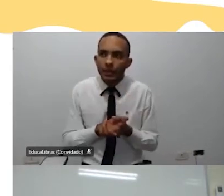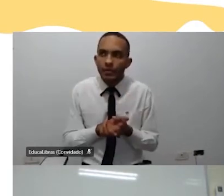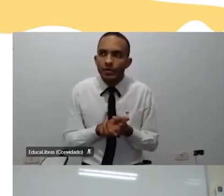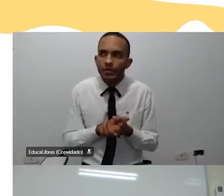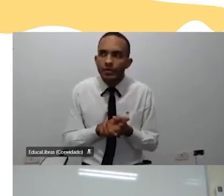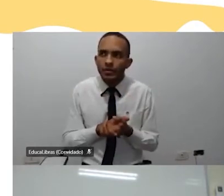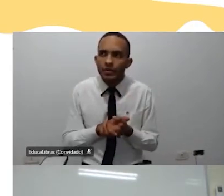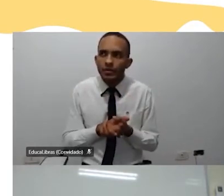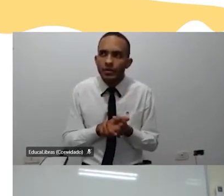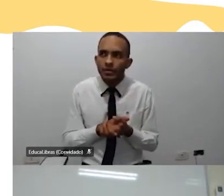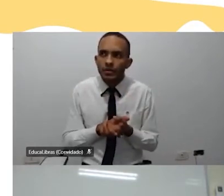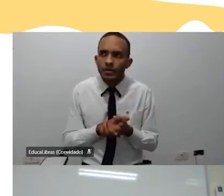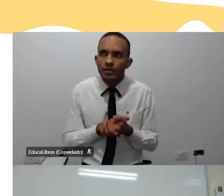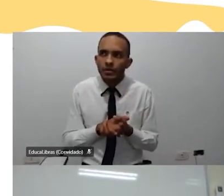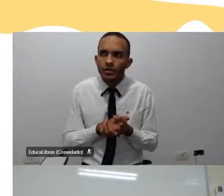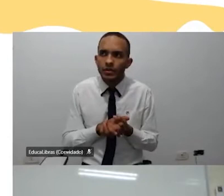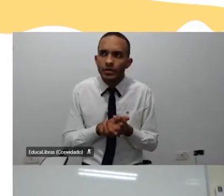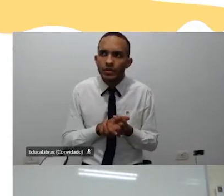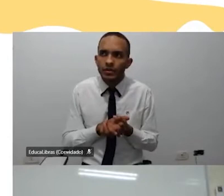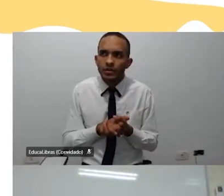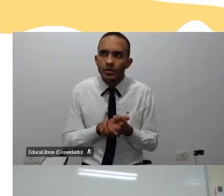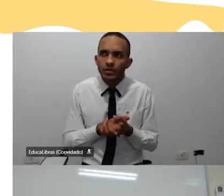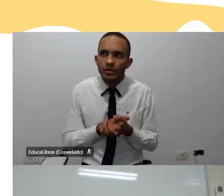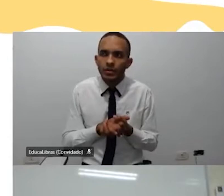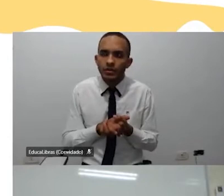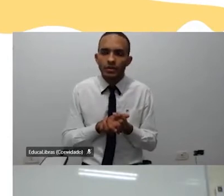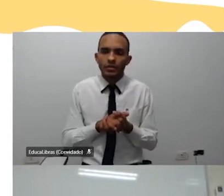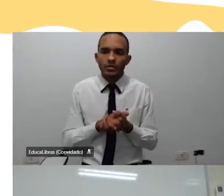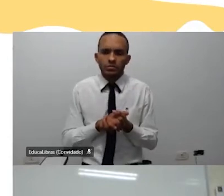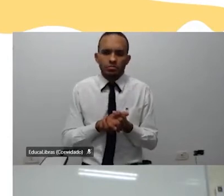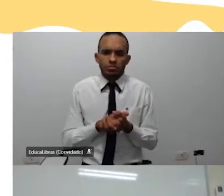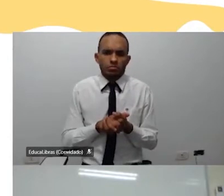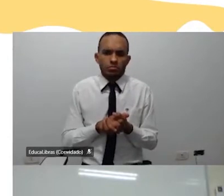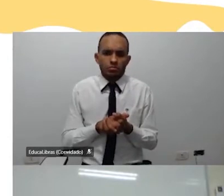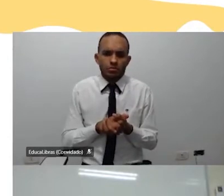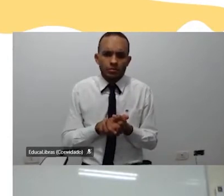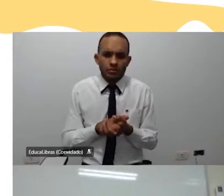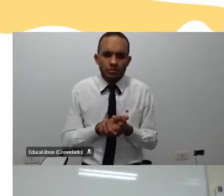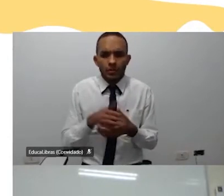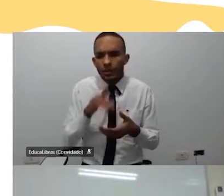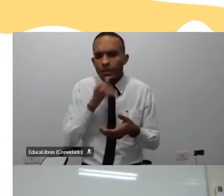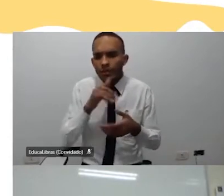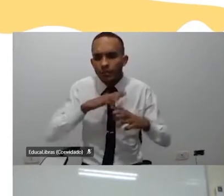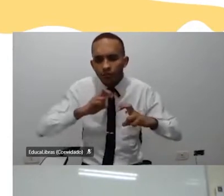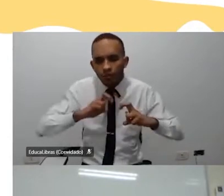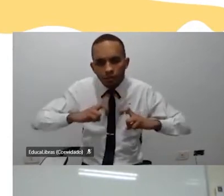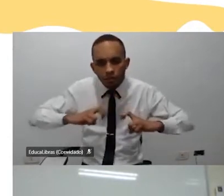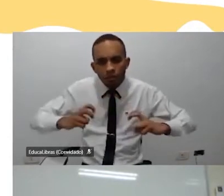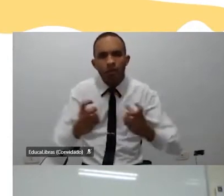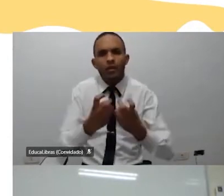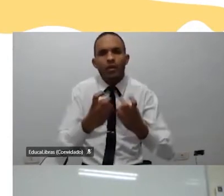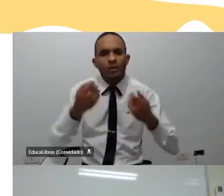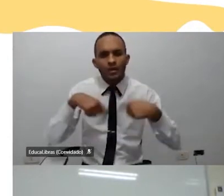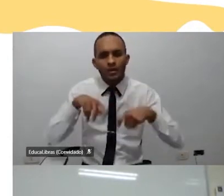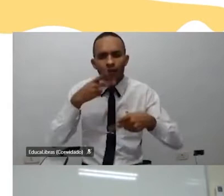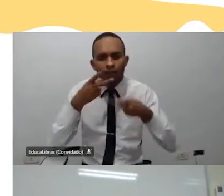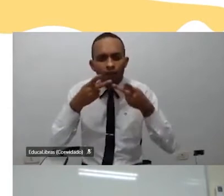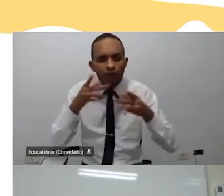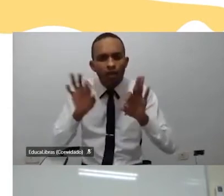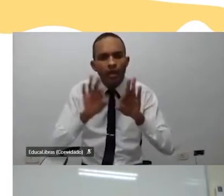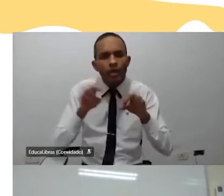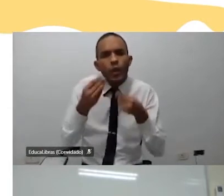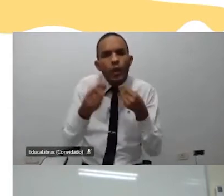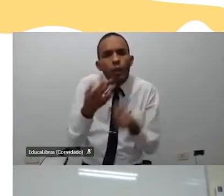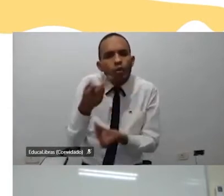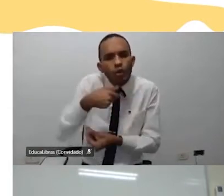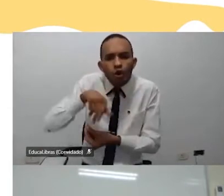falou para mim, ó, você precisa falar mais sua opinião na roda, né? Quando a gente faz a roda de fechamento, a gente precisa falar qual é a nossa